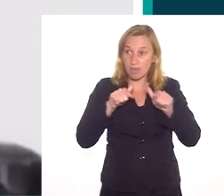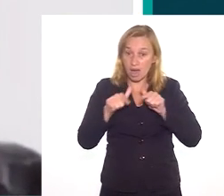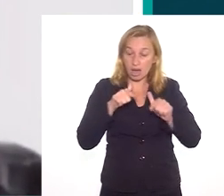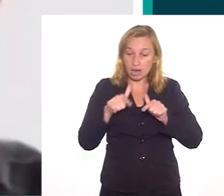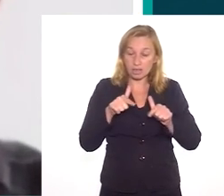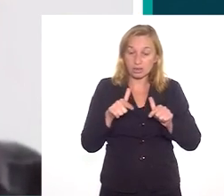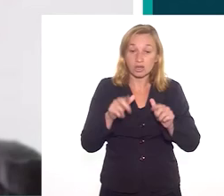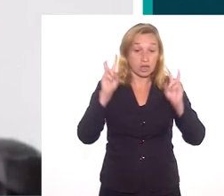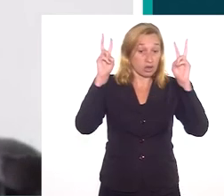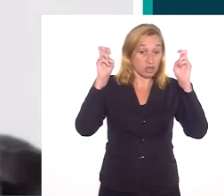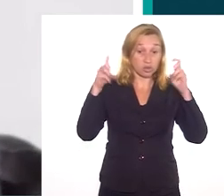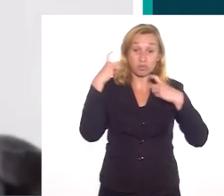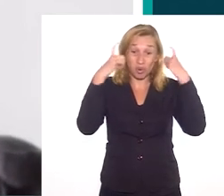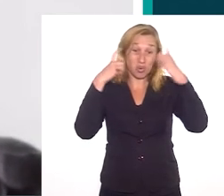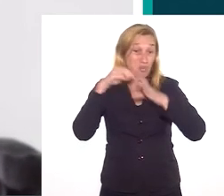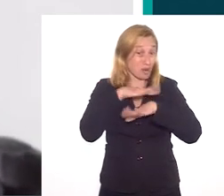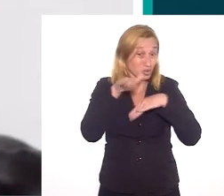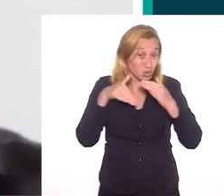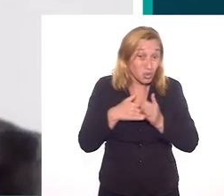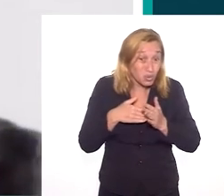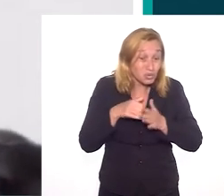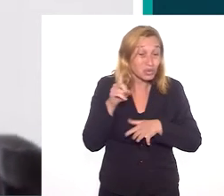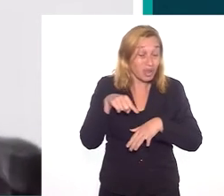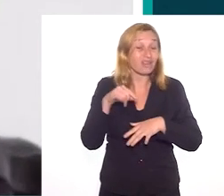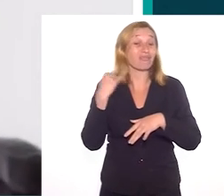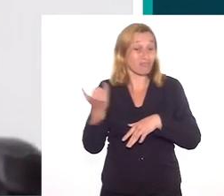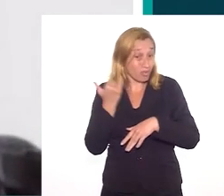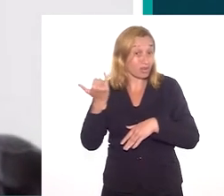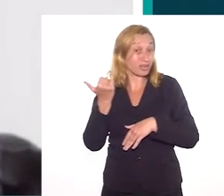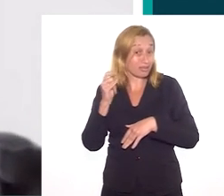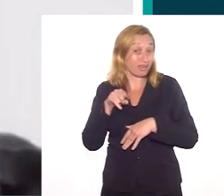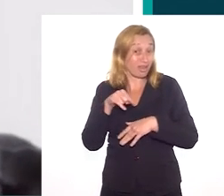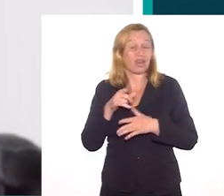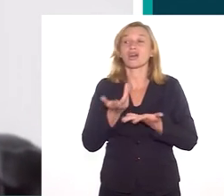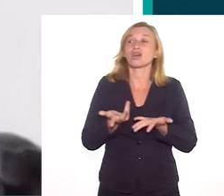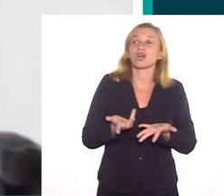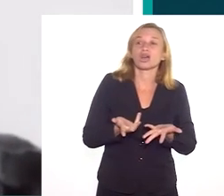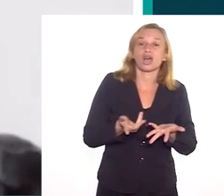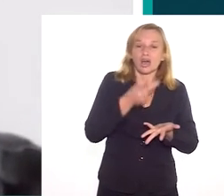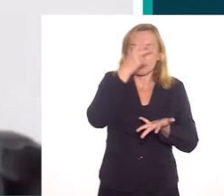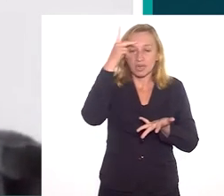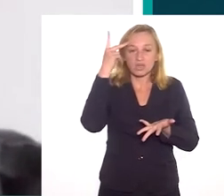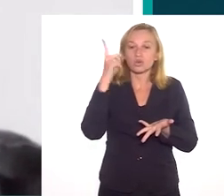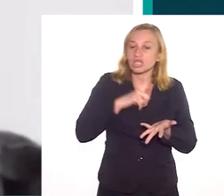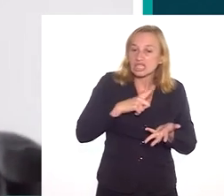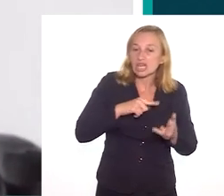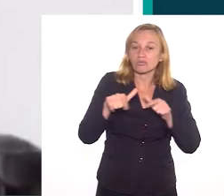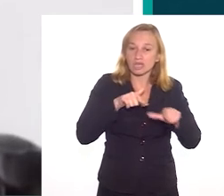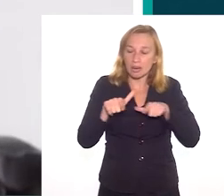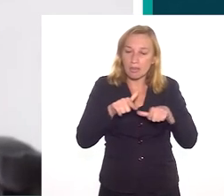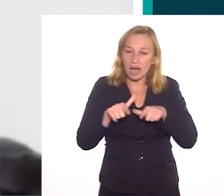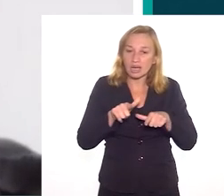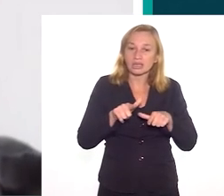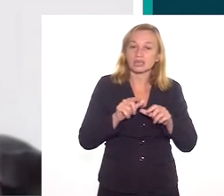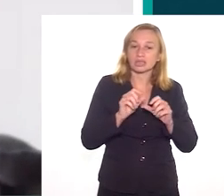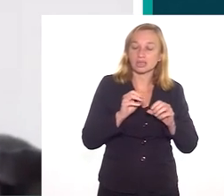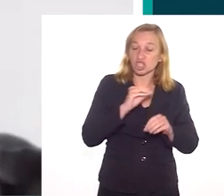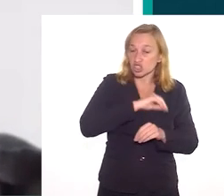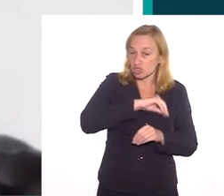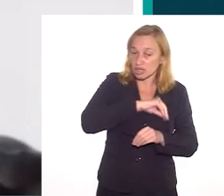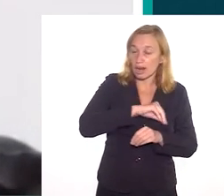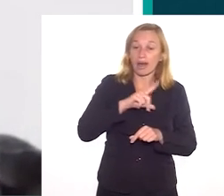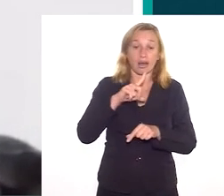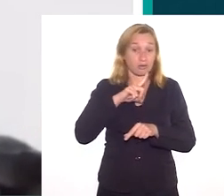desemprego, que é uma questão que preocupa a todos e que é muito importante o indivíduo ter seu